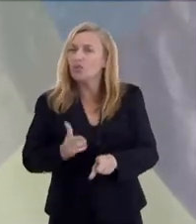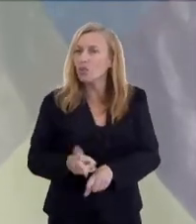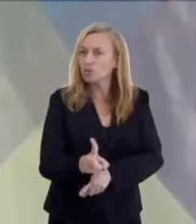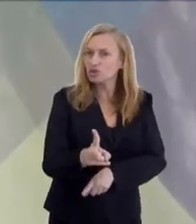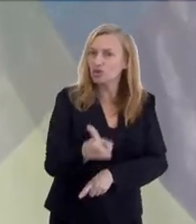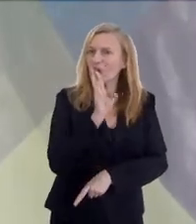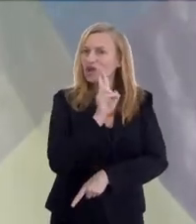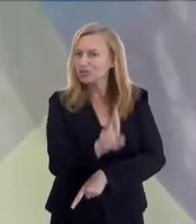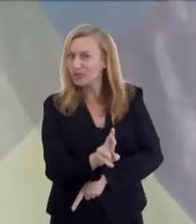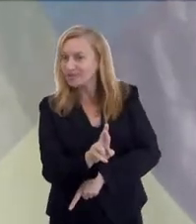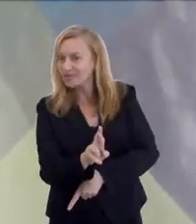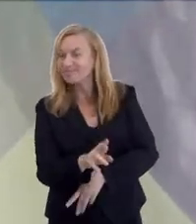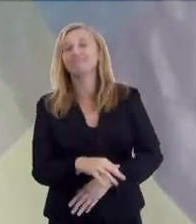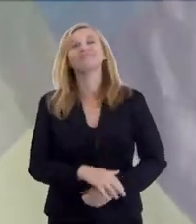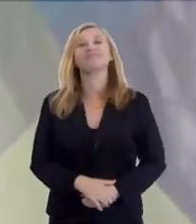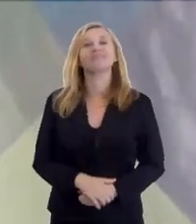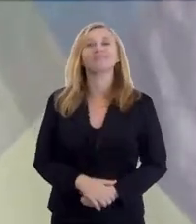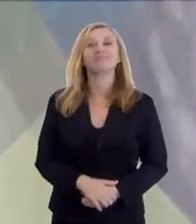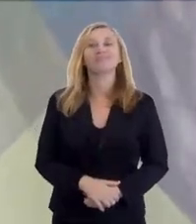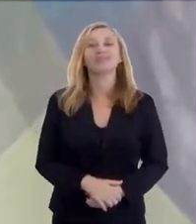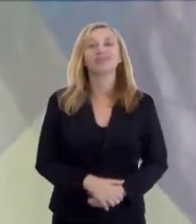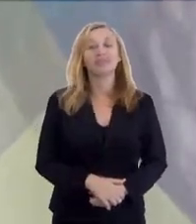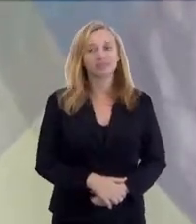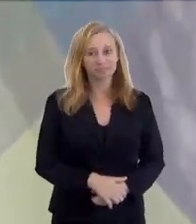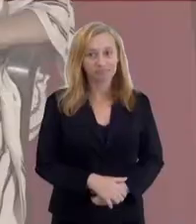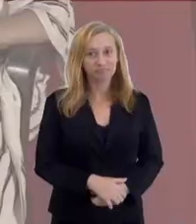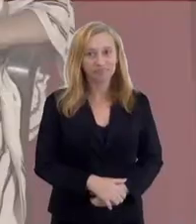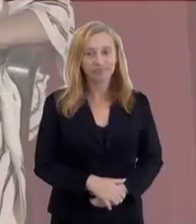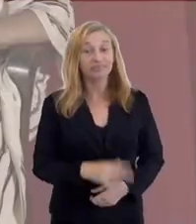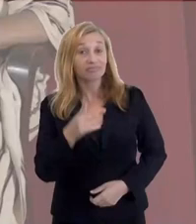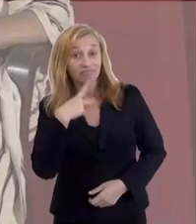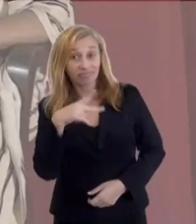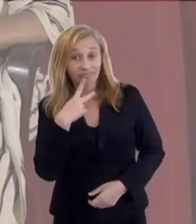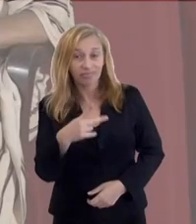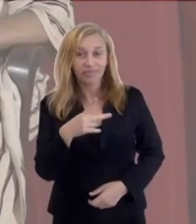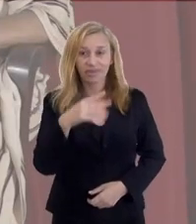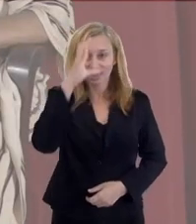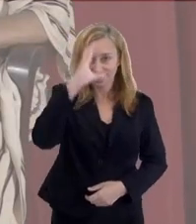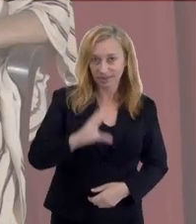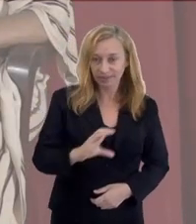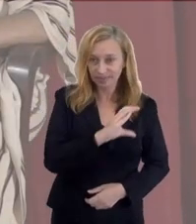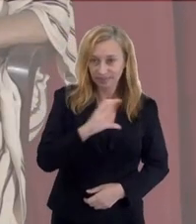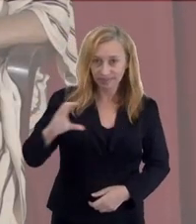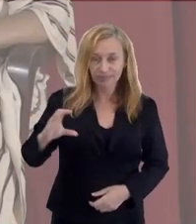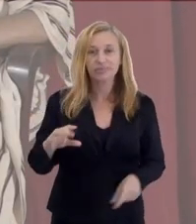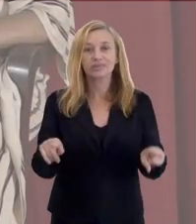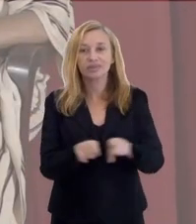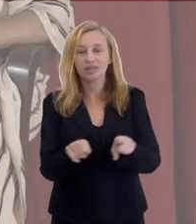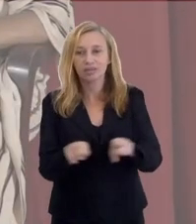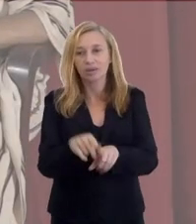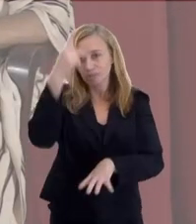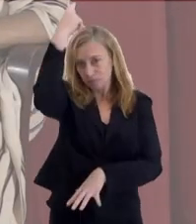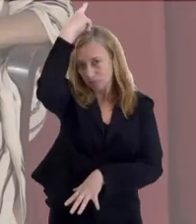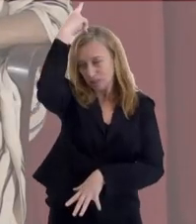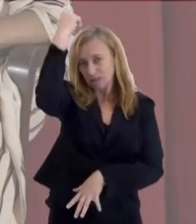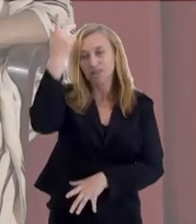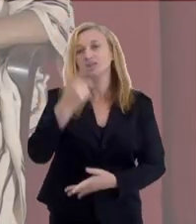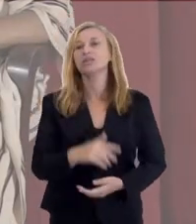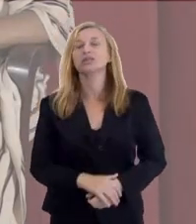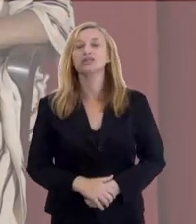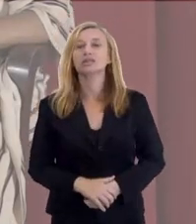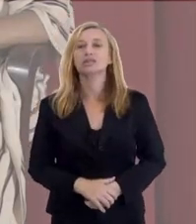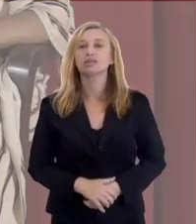trabalho. Mas eu vou continuar, então, a resposta. Versamos e flanamos com o catolicismo e